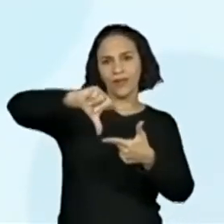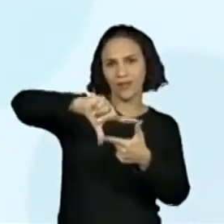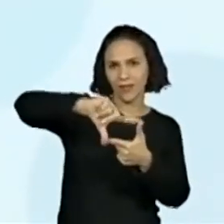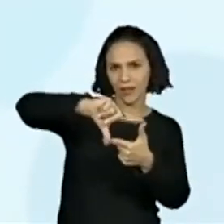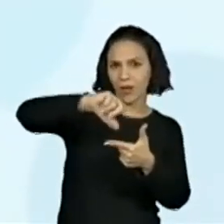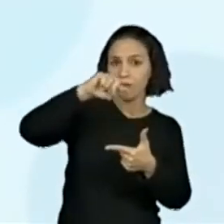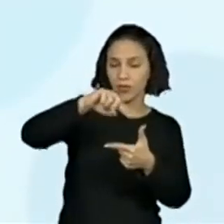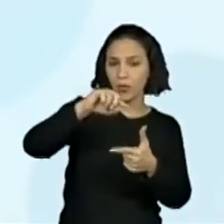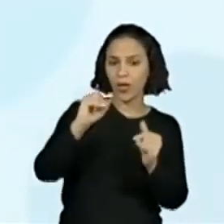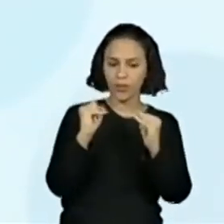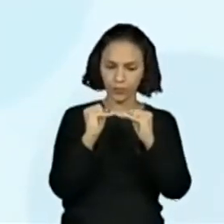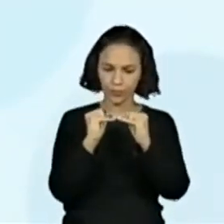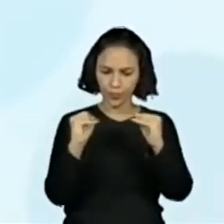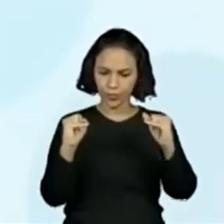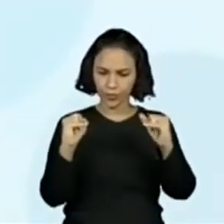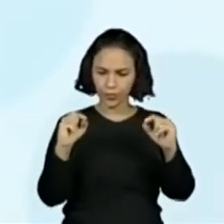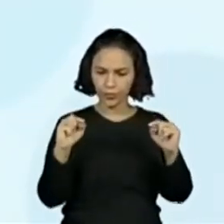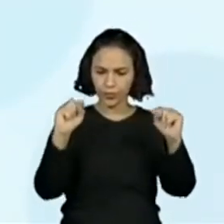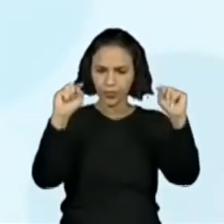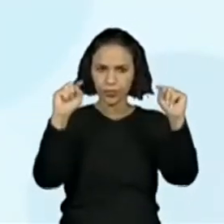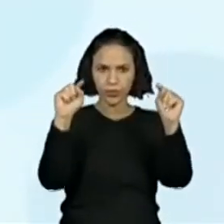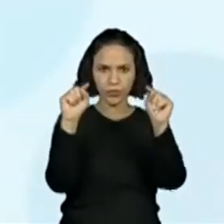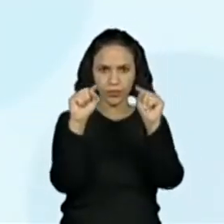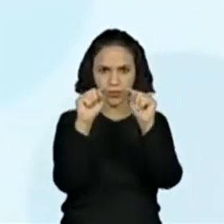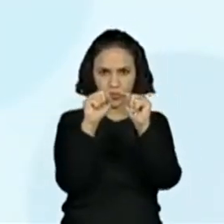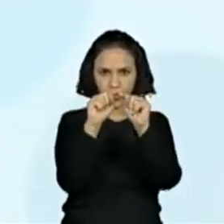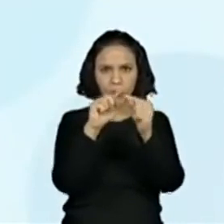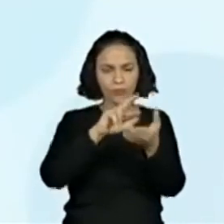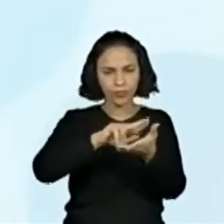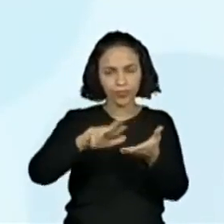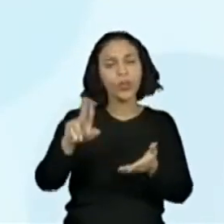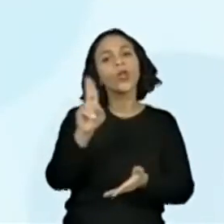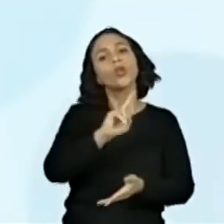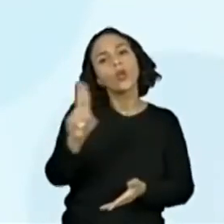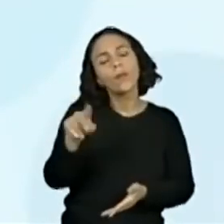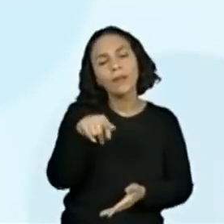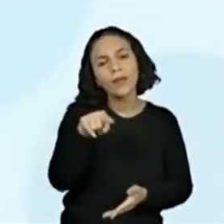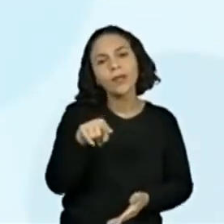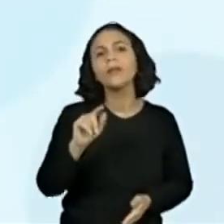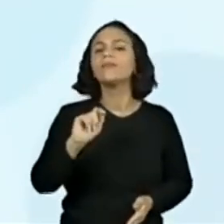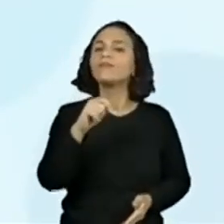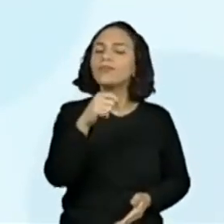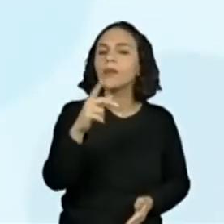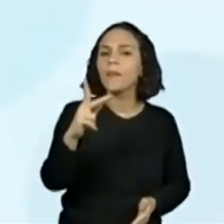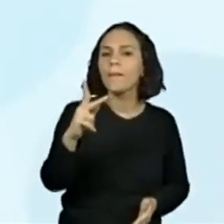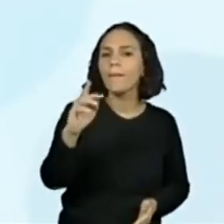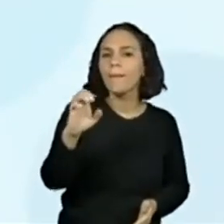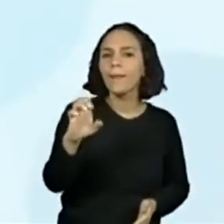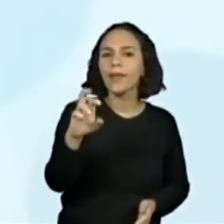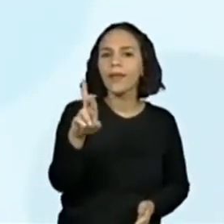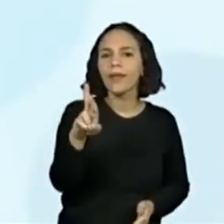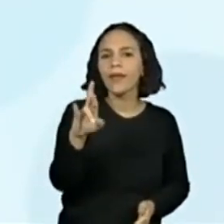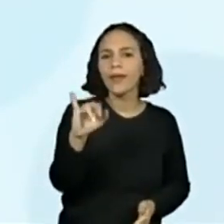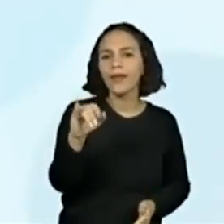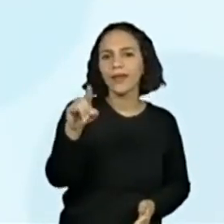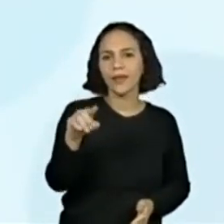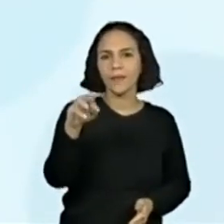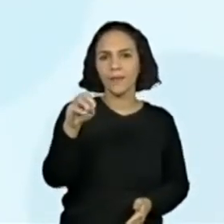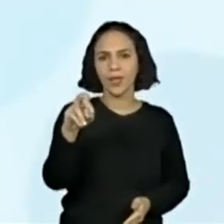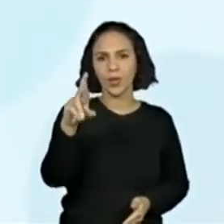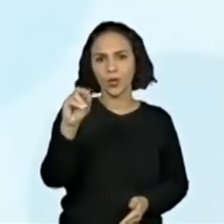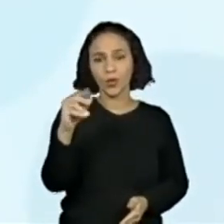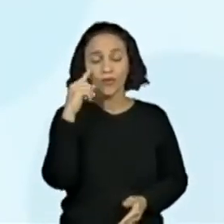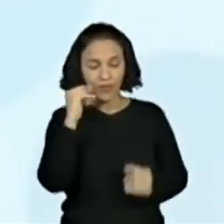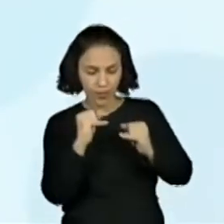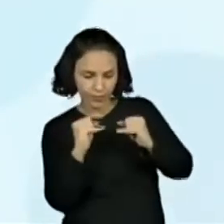retângulos, paralelogramas e entre outros, é chamado de perímetro. Assim, você